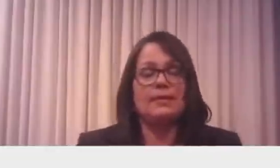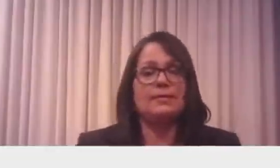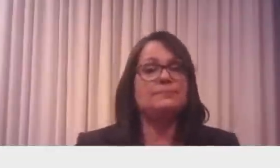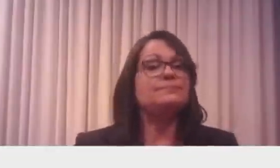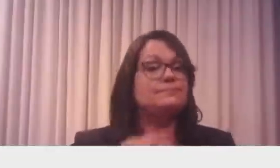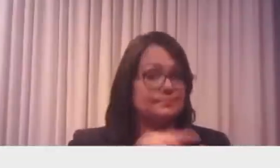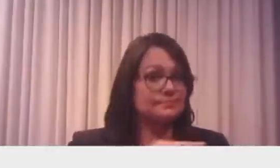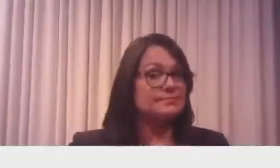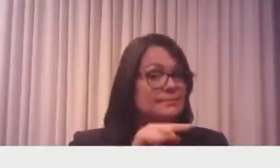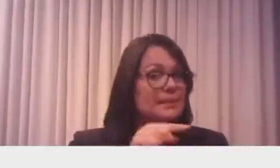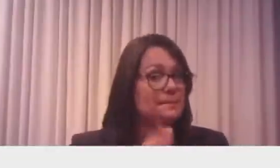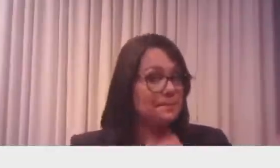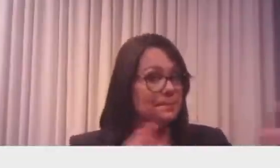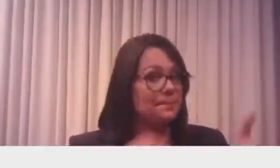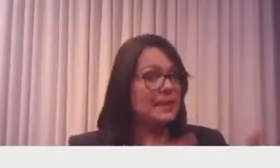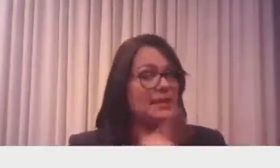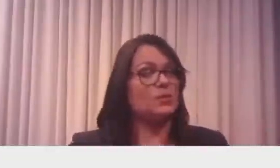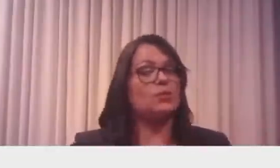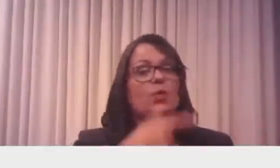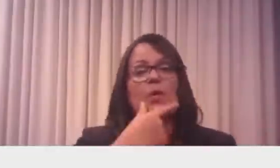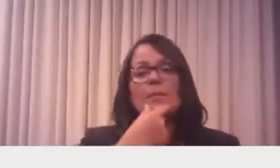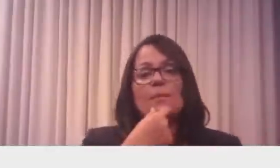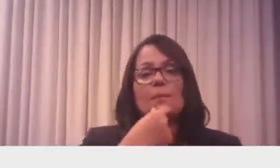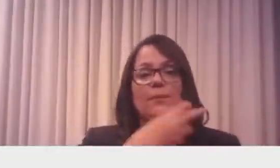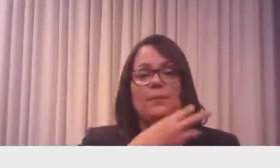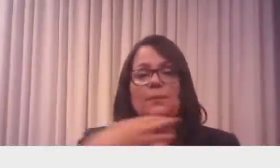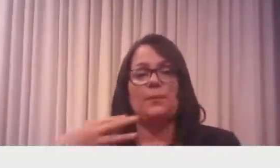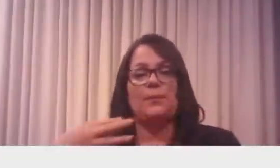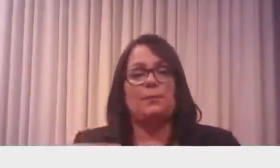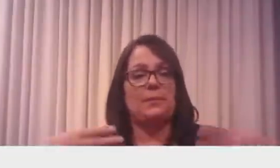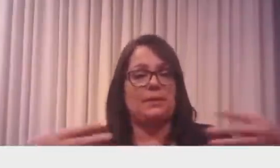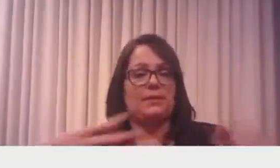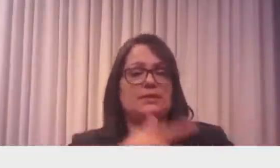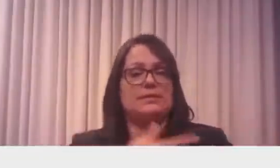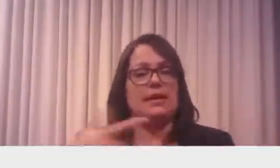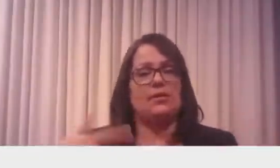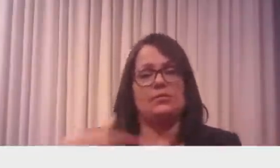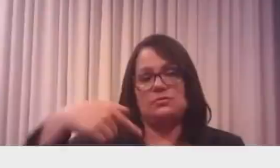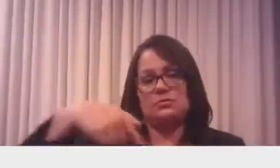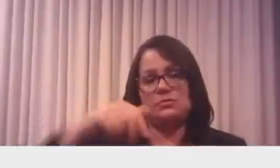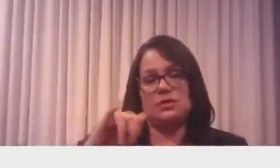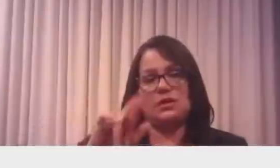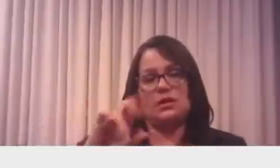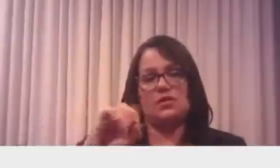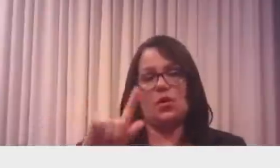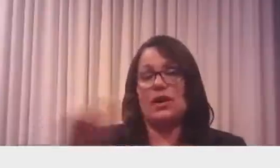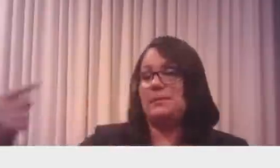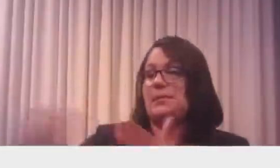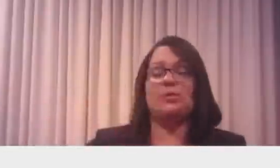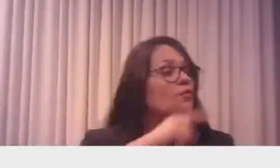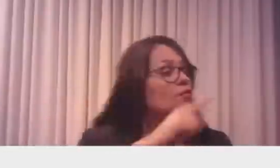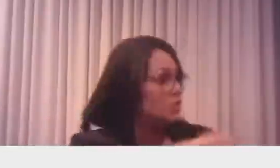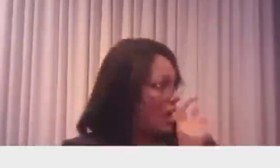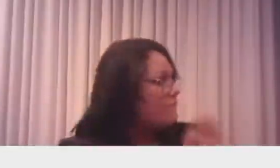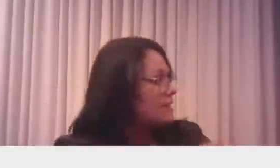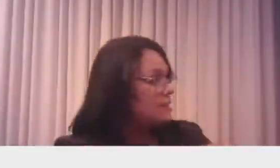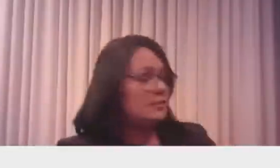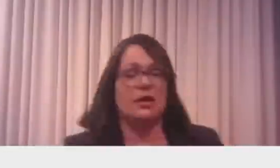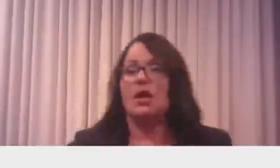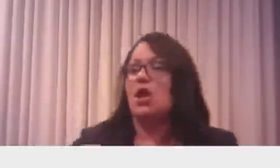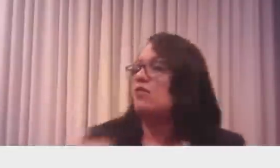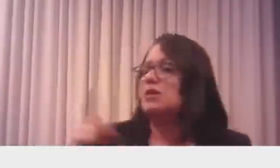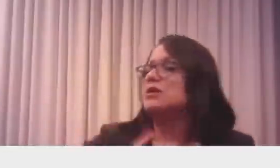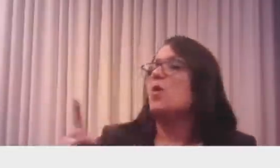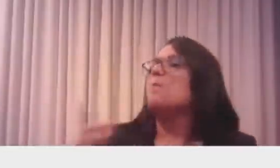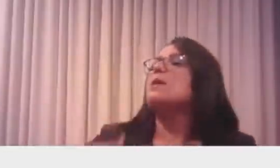sido detectado com o coronavírus, lá na frente ele perguntou se eu tinha tomado a vacina, eu falei que não e falei que o meu IgG